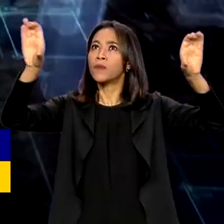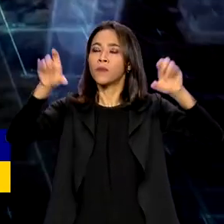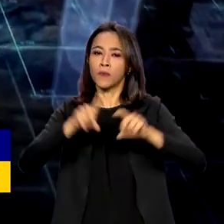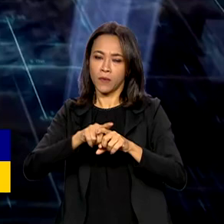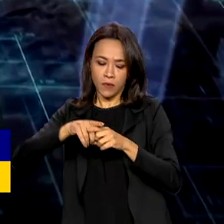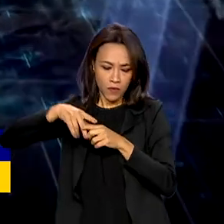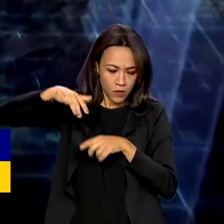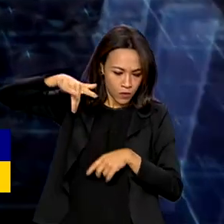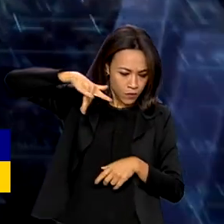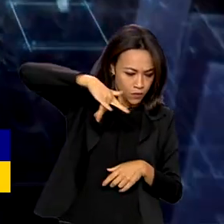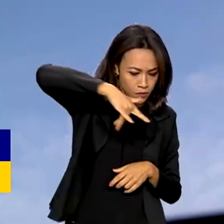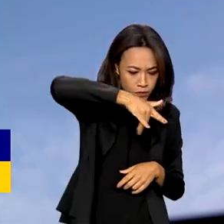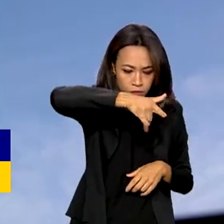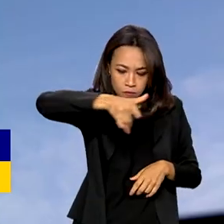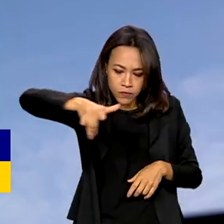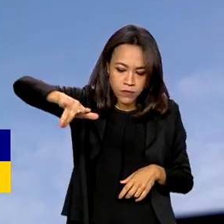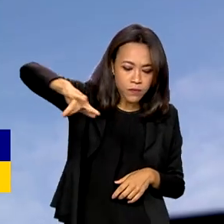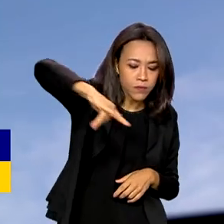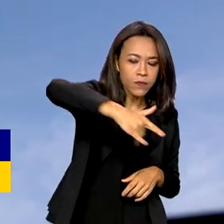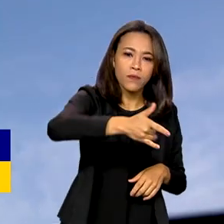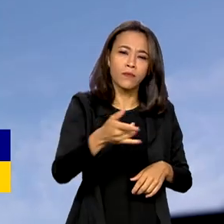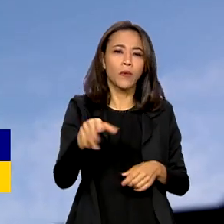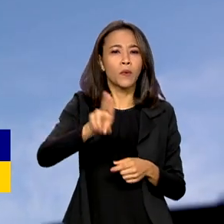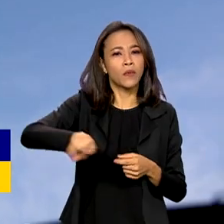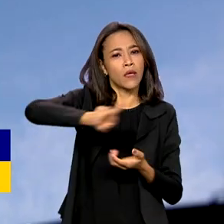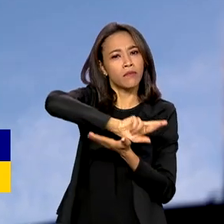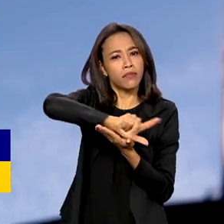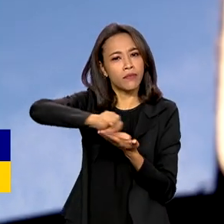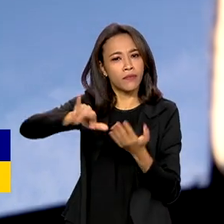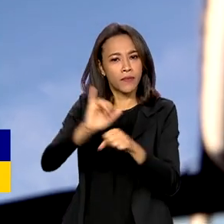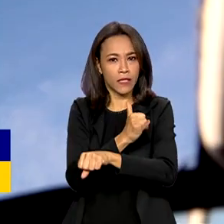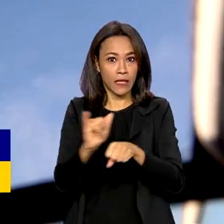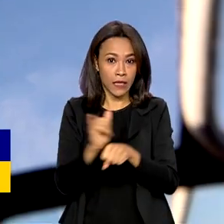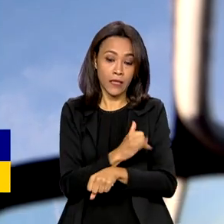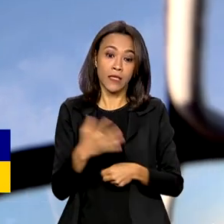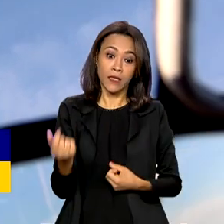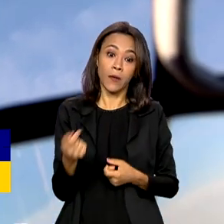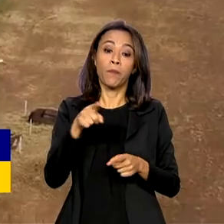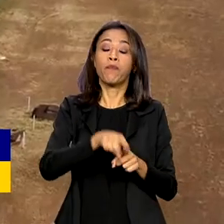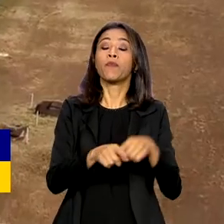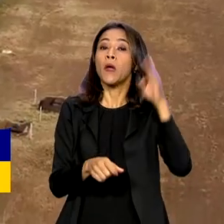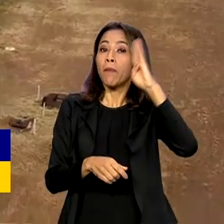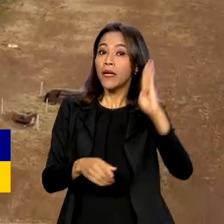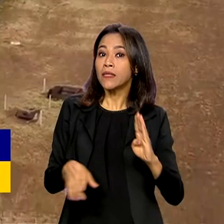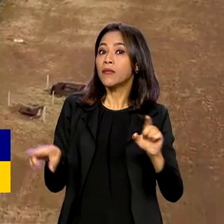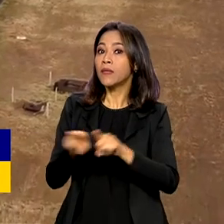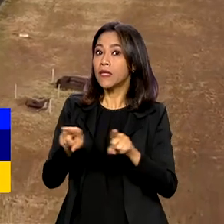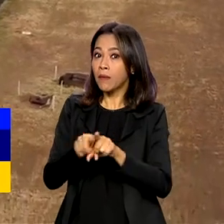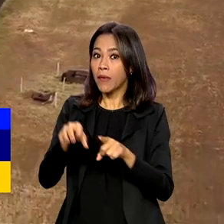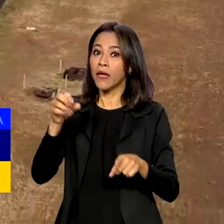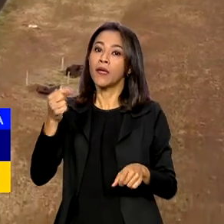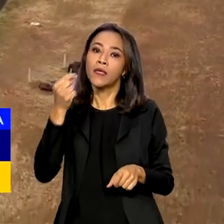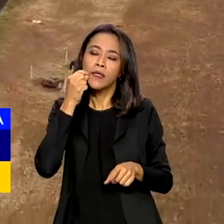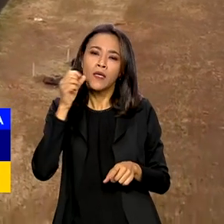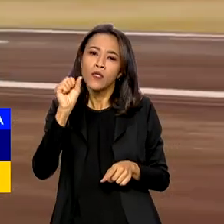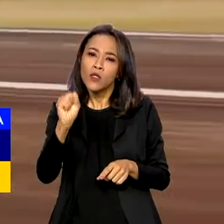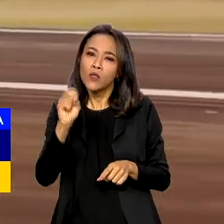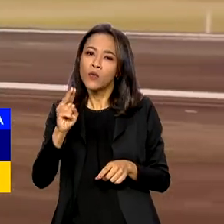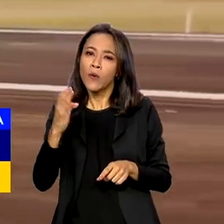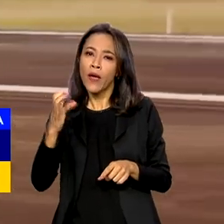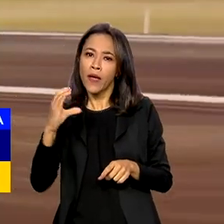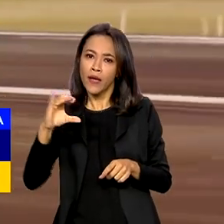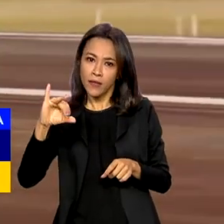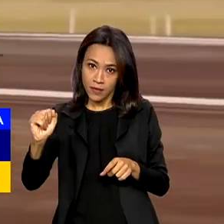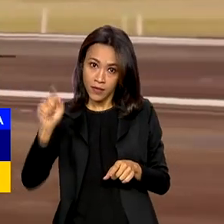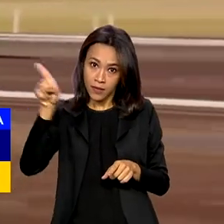solo e reconhecimento. Em 2014, Brasil e Suécia assinaram um acordo de mais de 5 bilhões de dólares